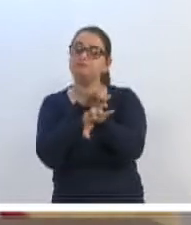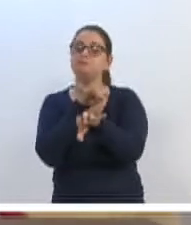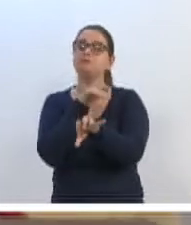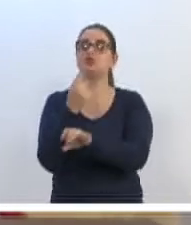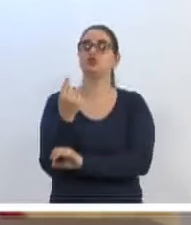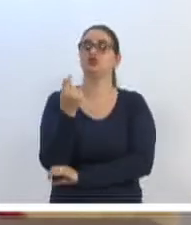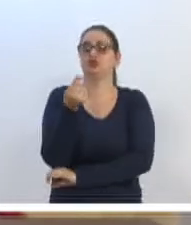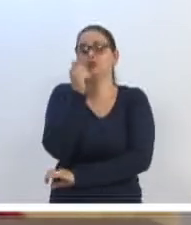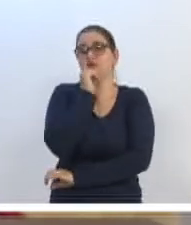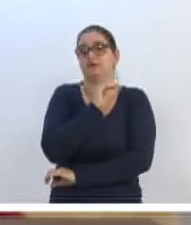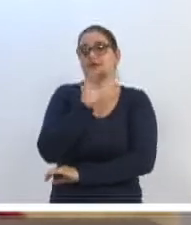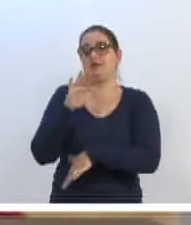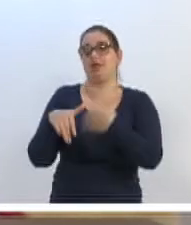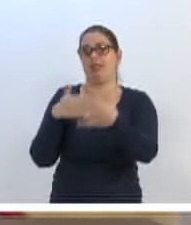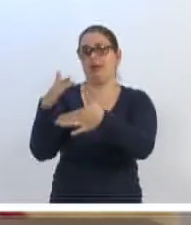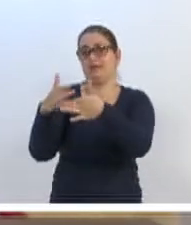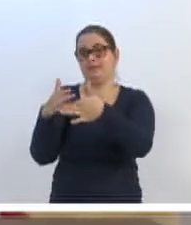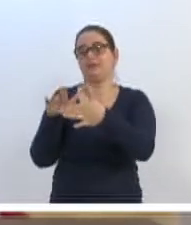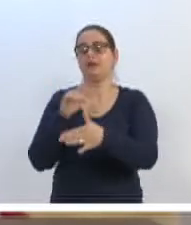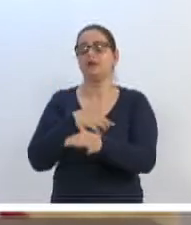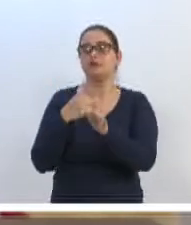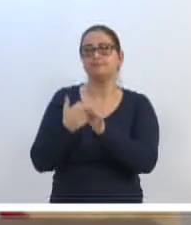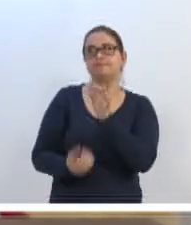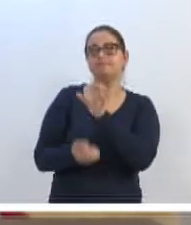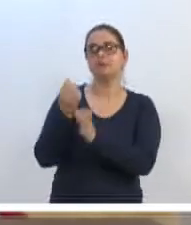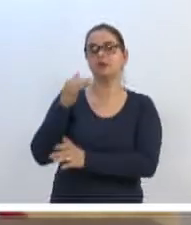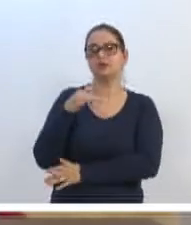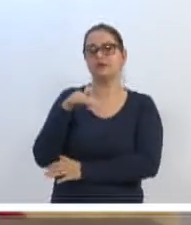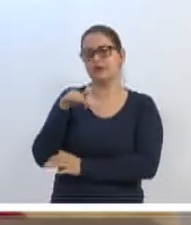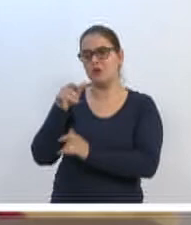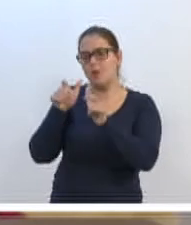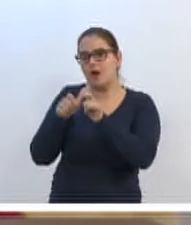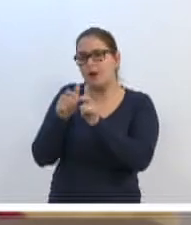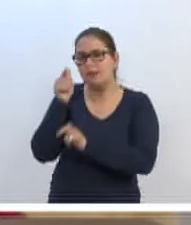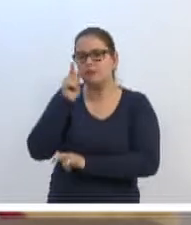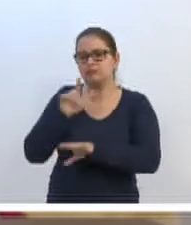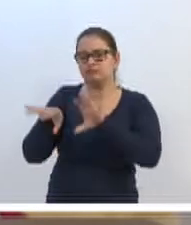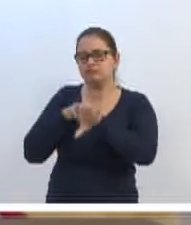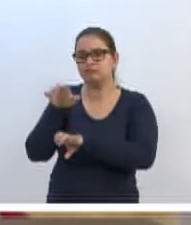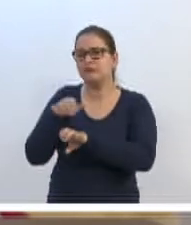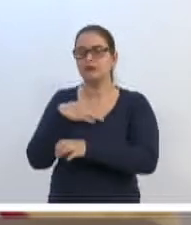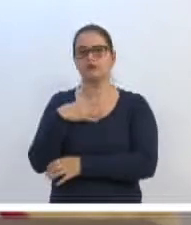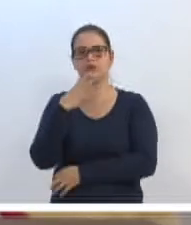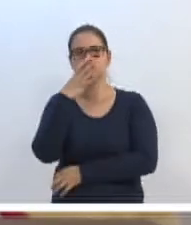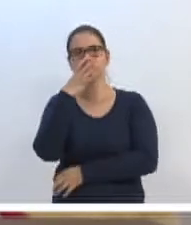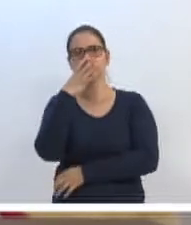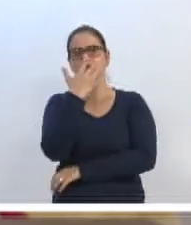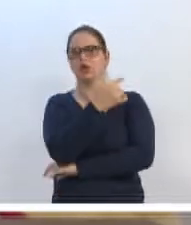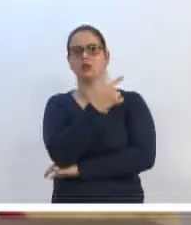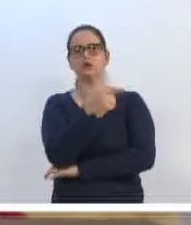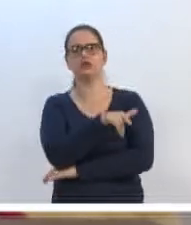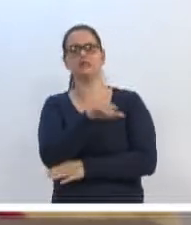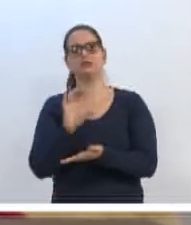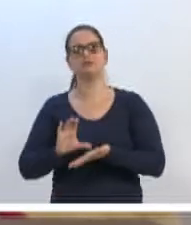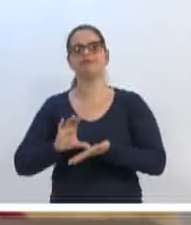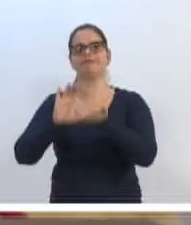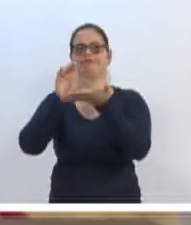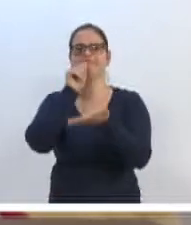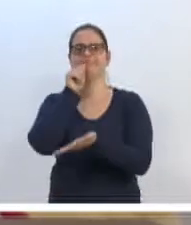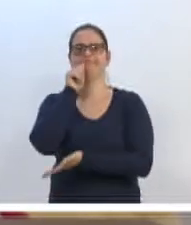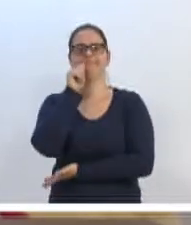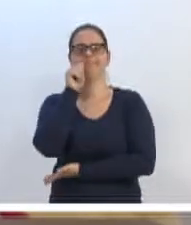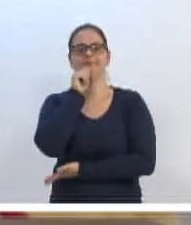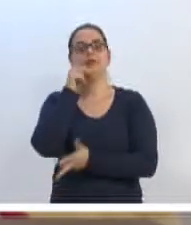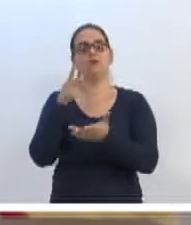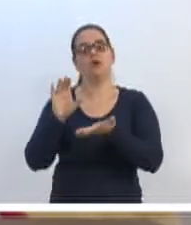isso. E aí, com a criação do fundo, e fiquei realmente bastante impressionado que não havia esse conselho, tanto o próprio conselho,